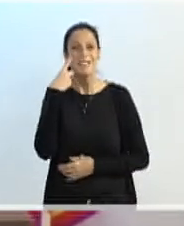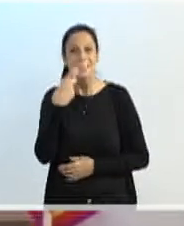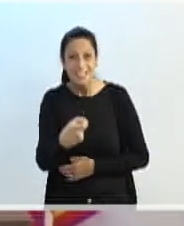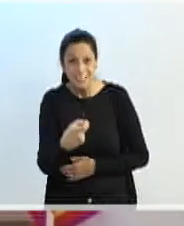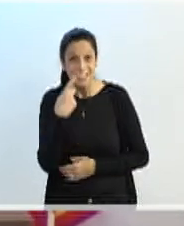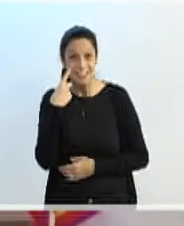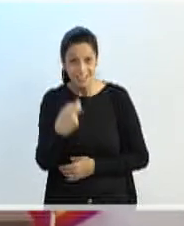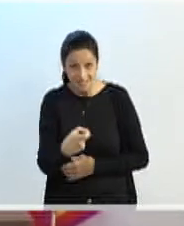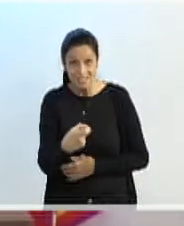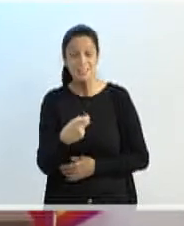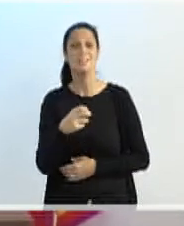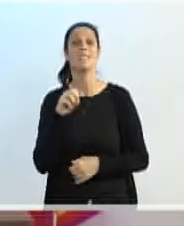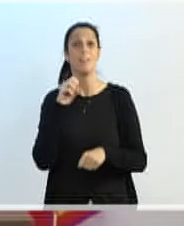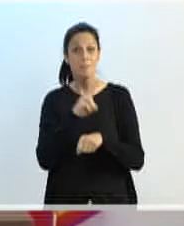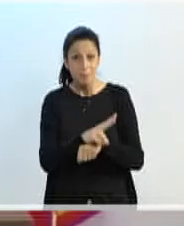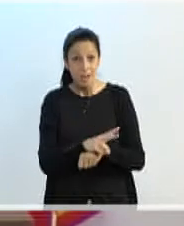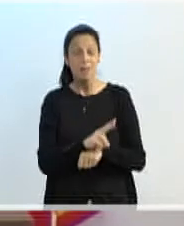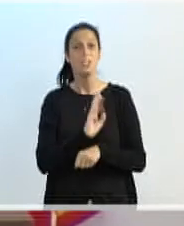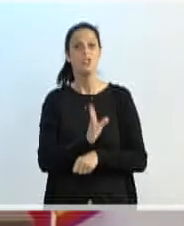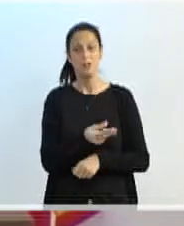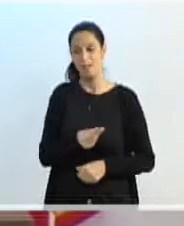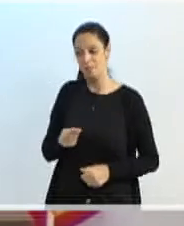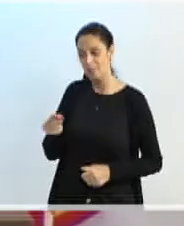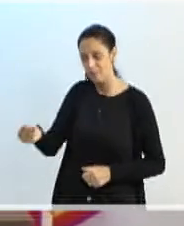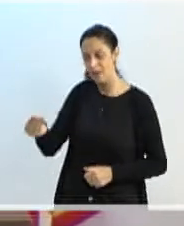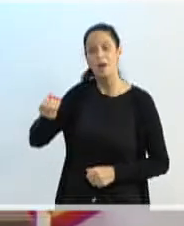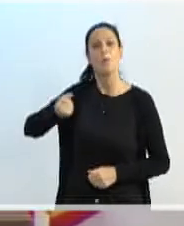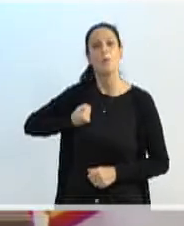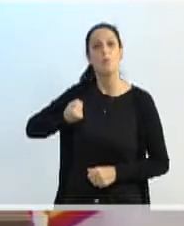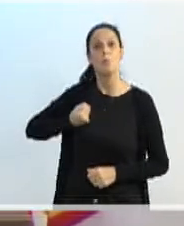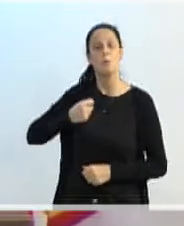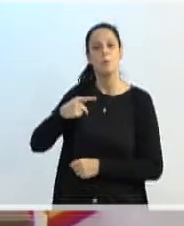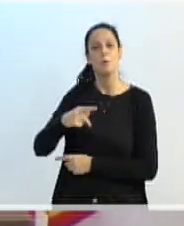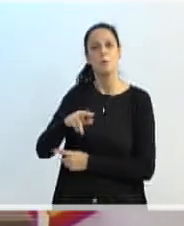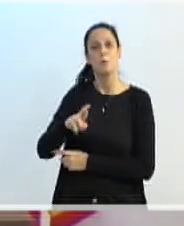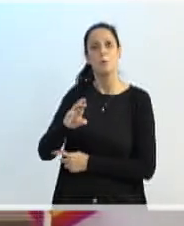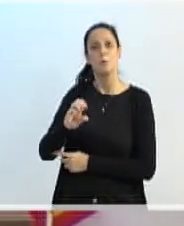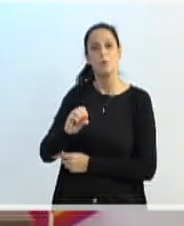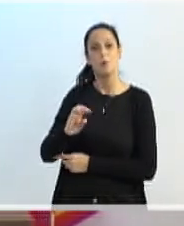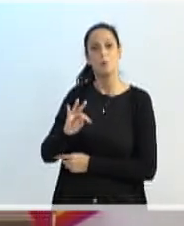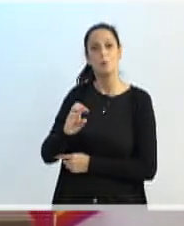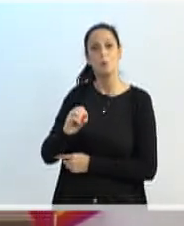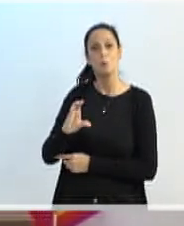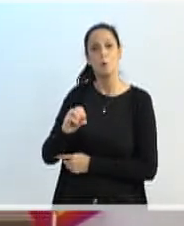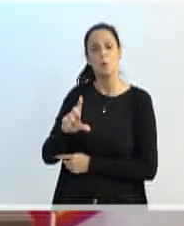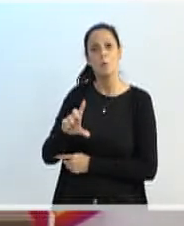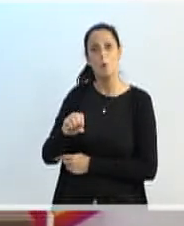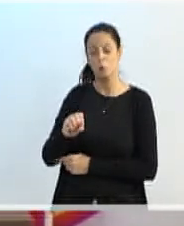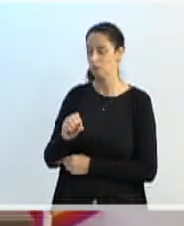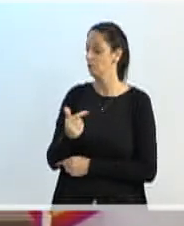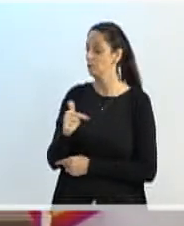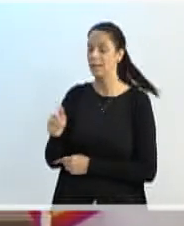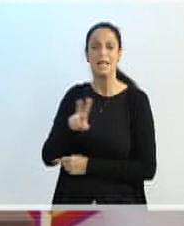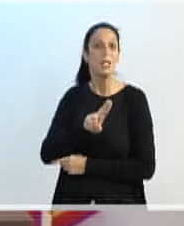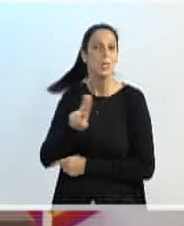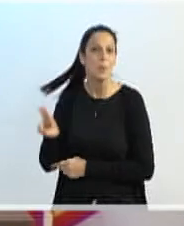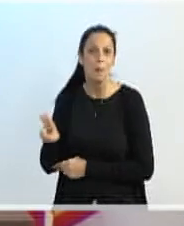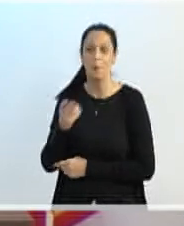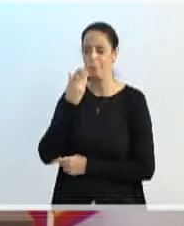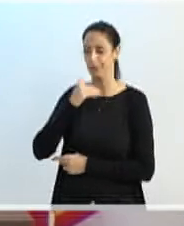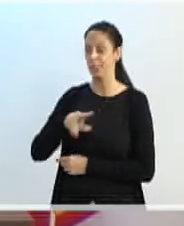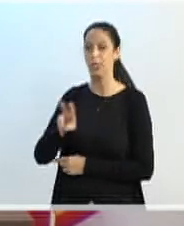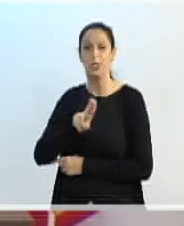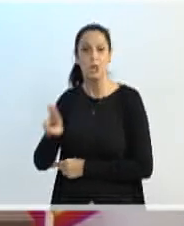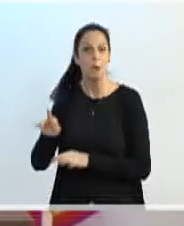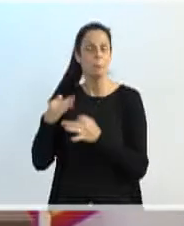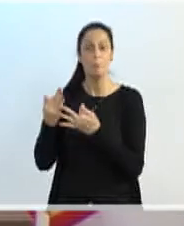recebem um protocolo. Esse protocolo, ele só não consta o nome da criança nem da família por questões de segurança, mas